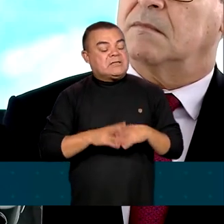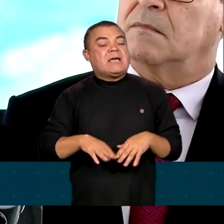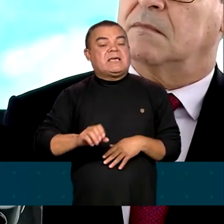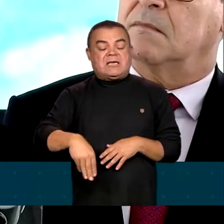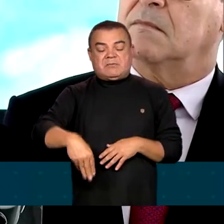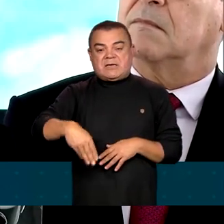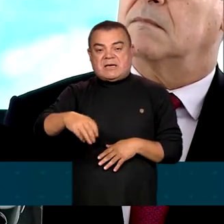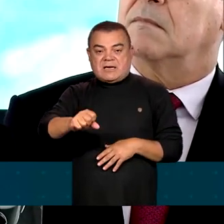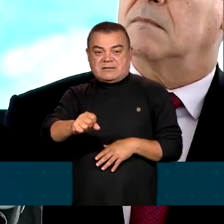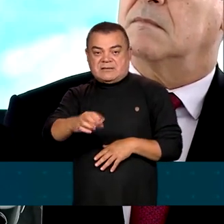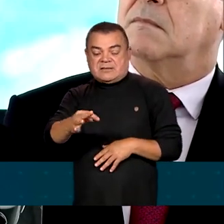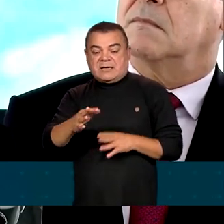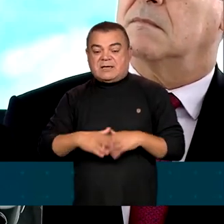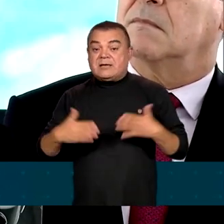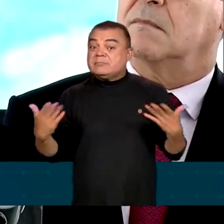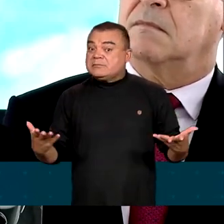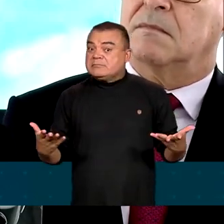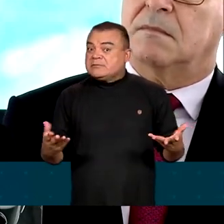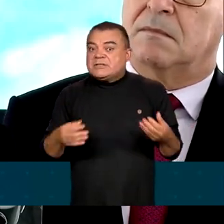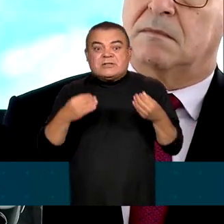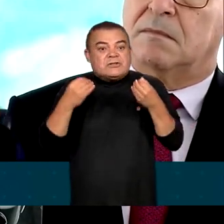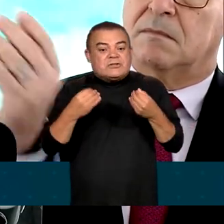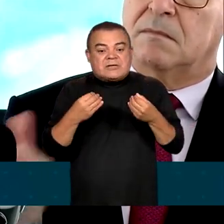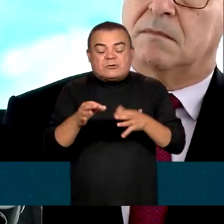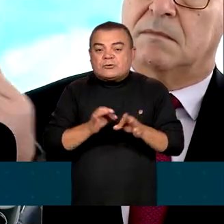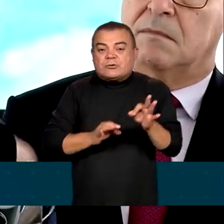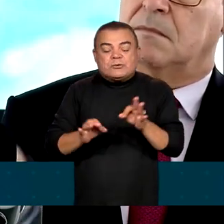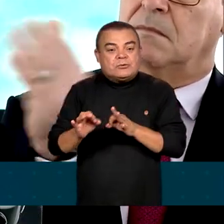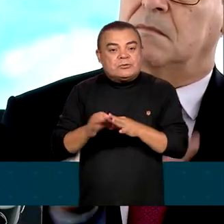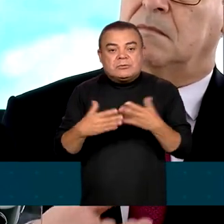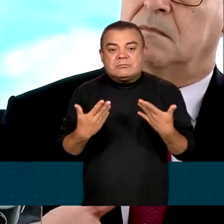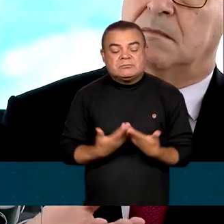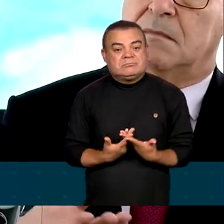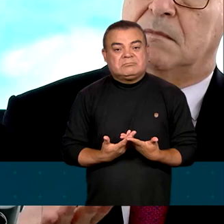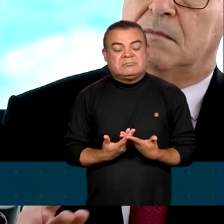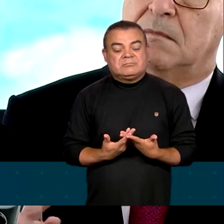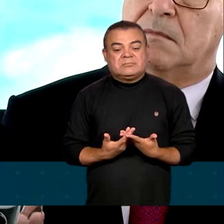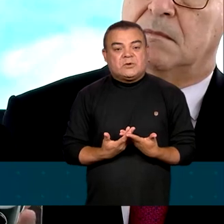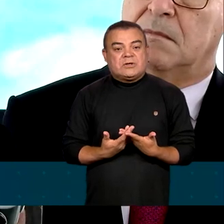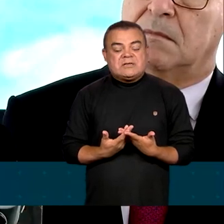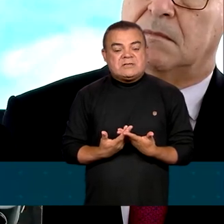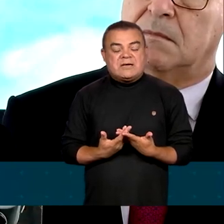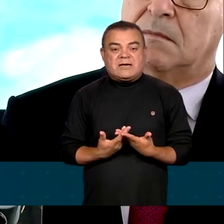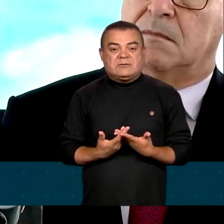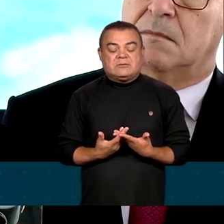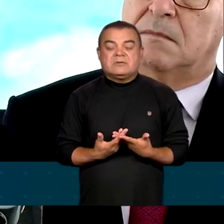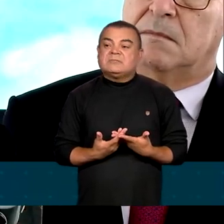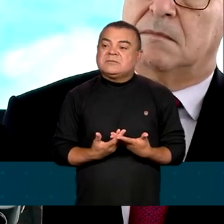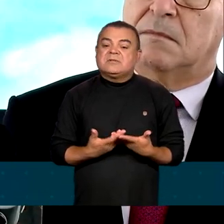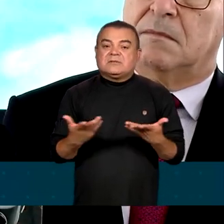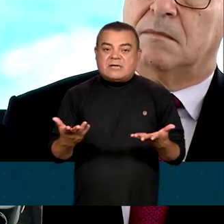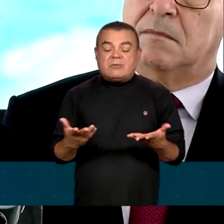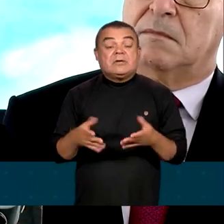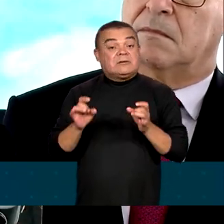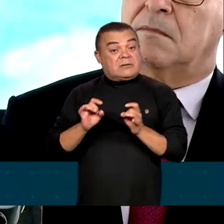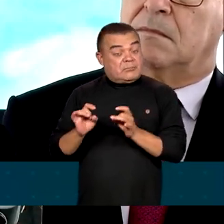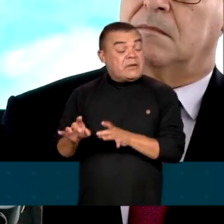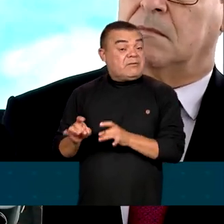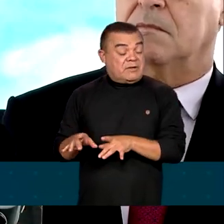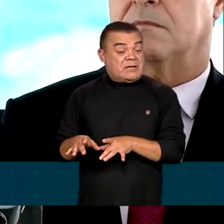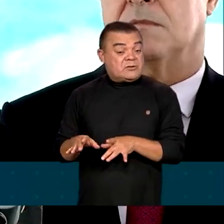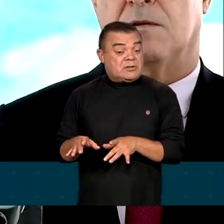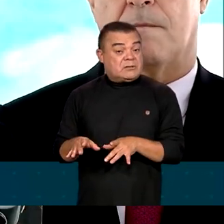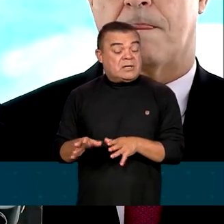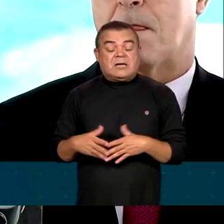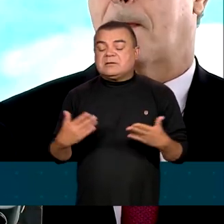com palatibilidade, que a dona de casa já compra muito lá no Paraná, essas marcas. Olha que belíssimo papel. Não